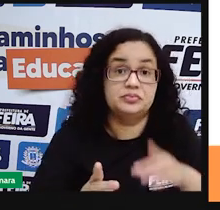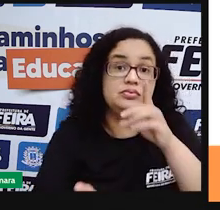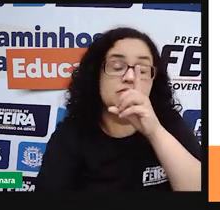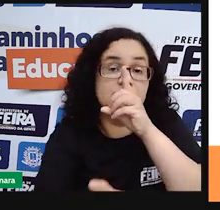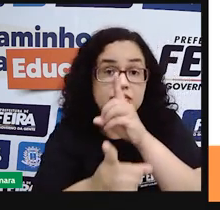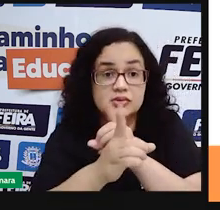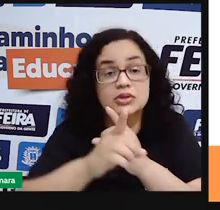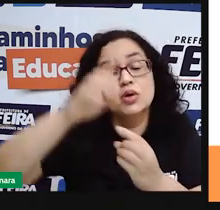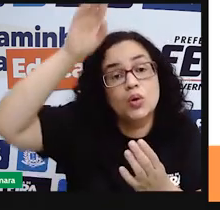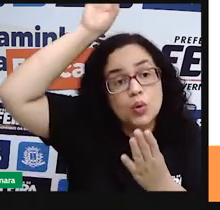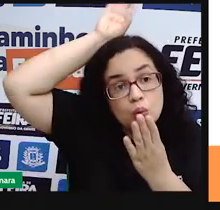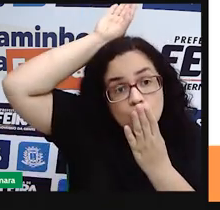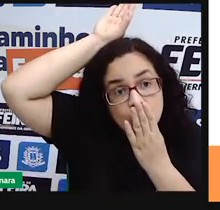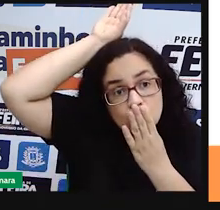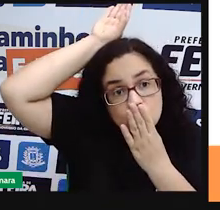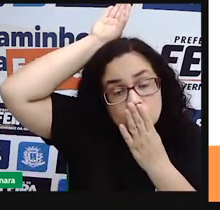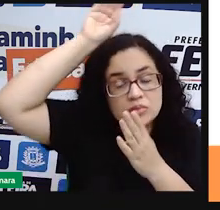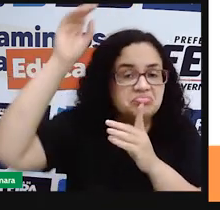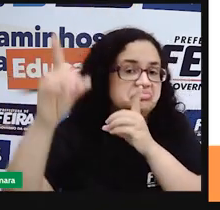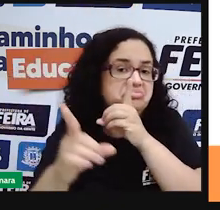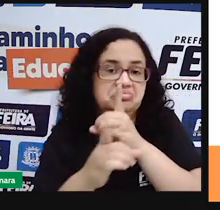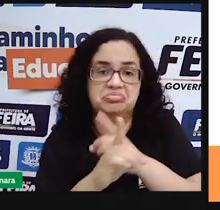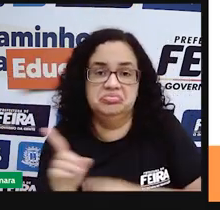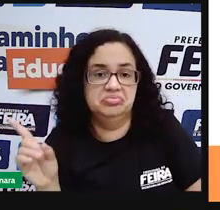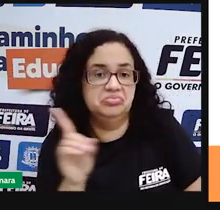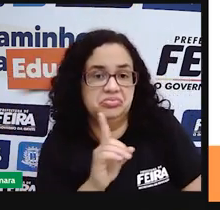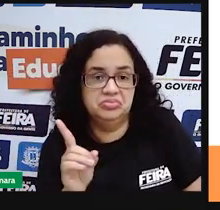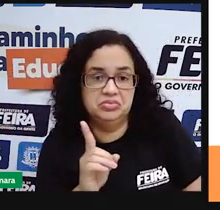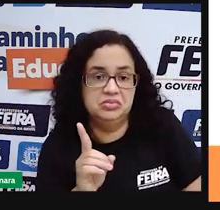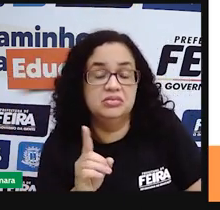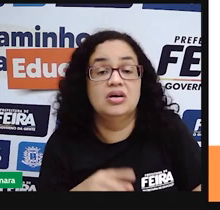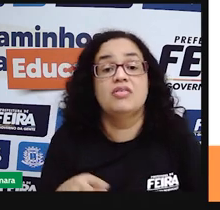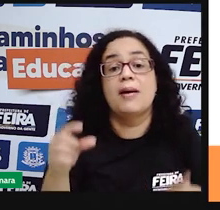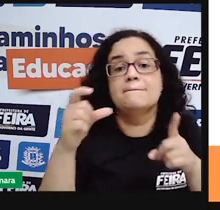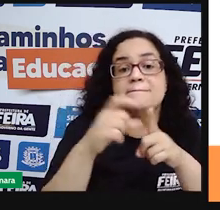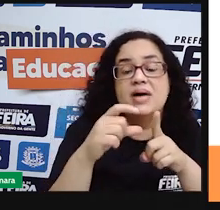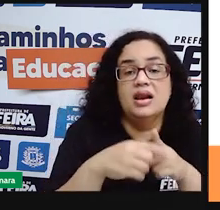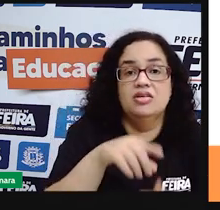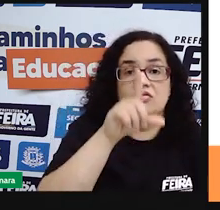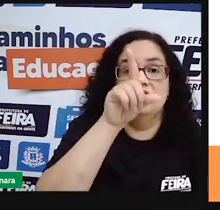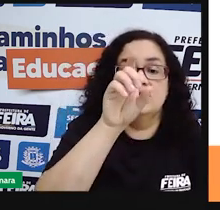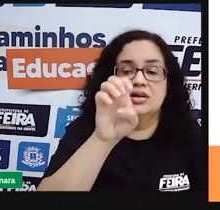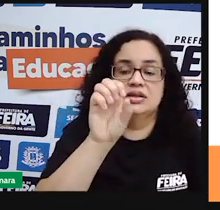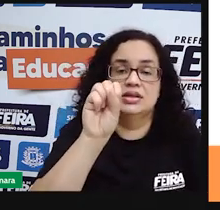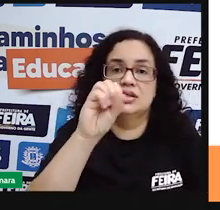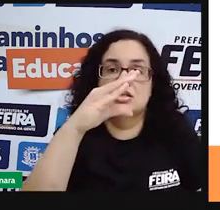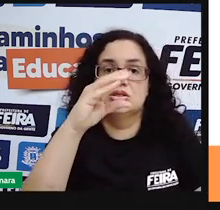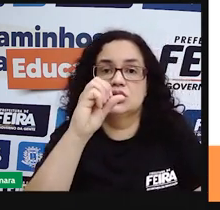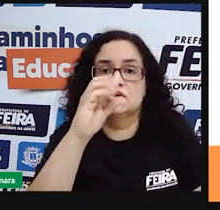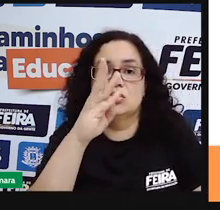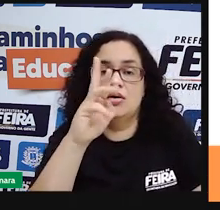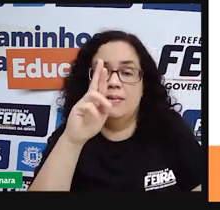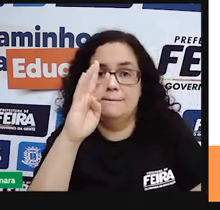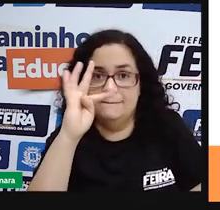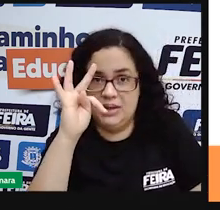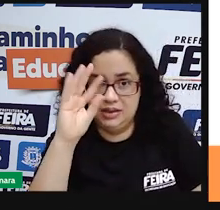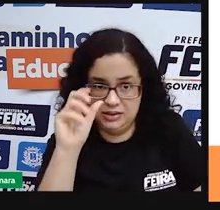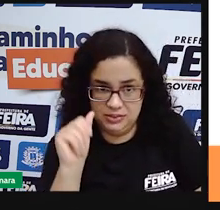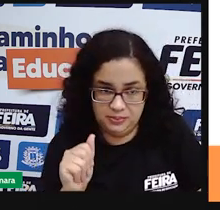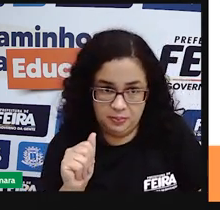sabe que não foi descoberta, né? Não é bem essa a palavra, mas que chegaram até as nossas terras para